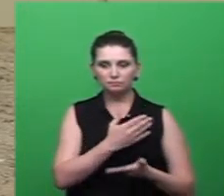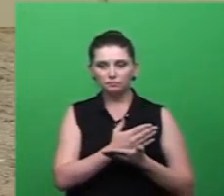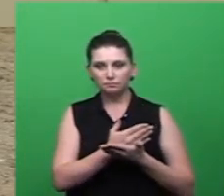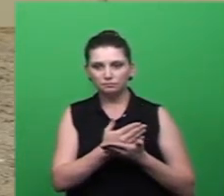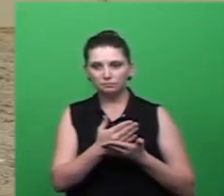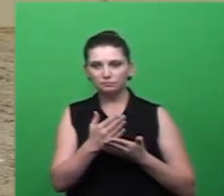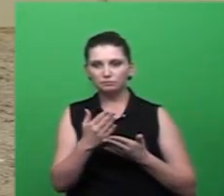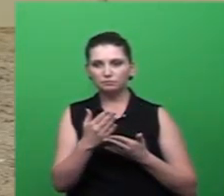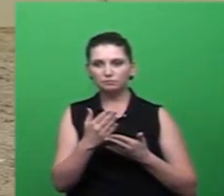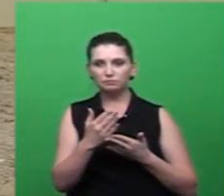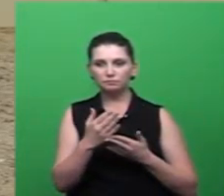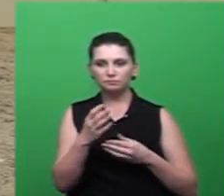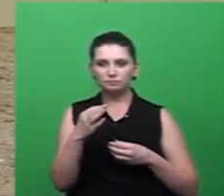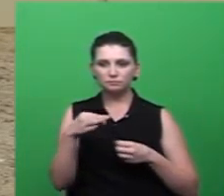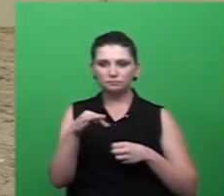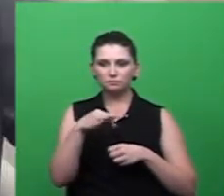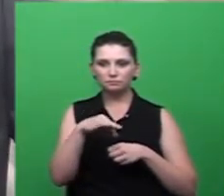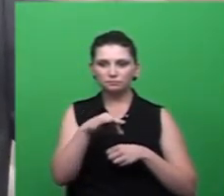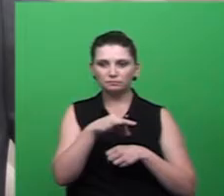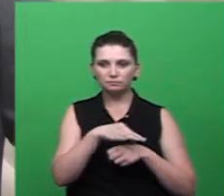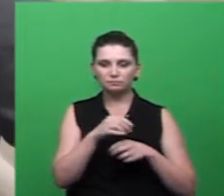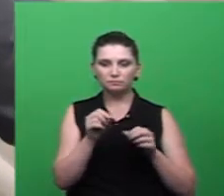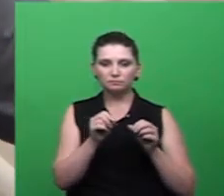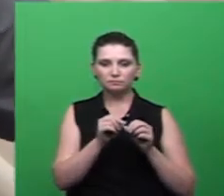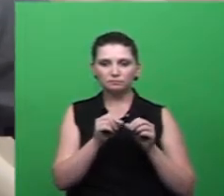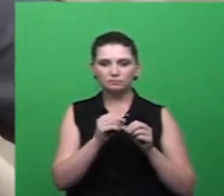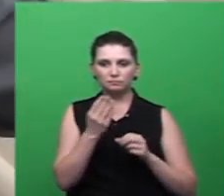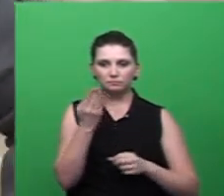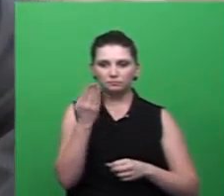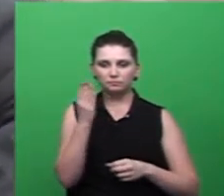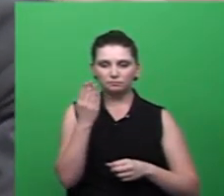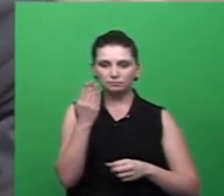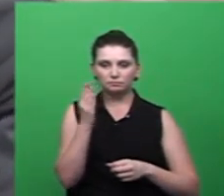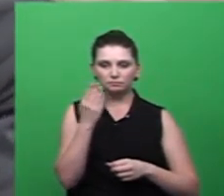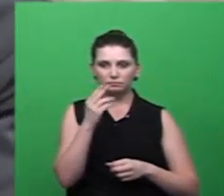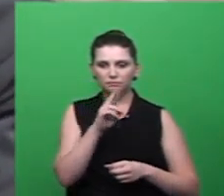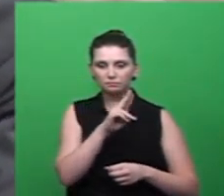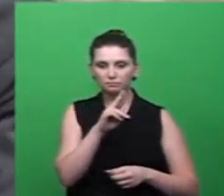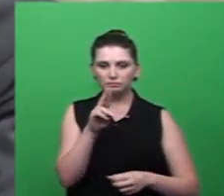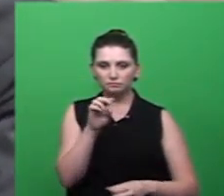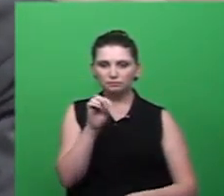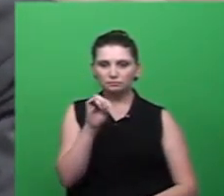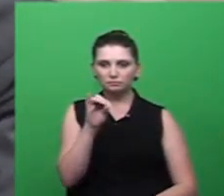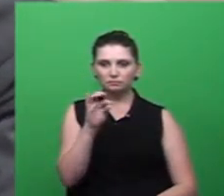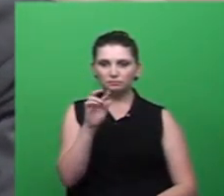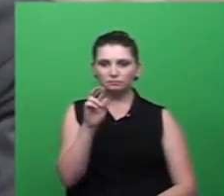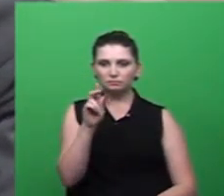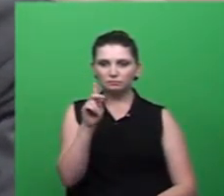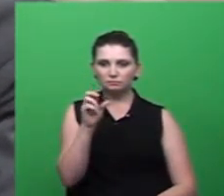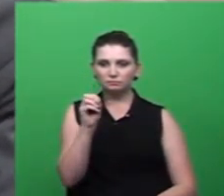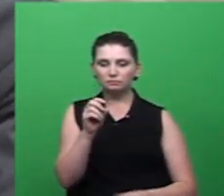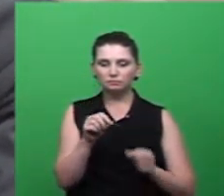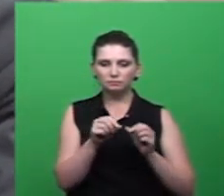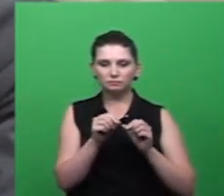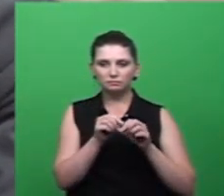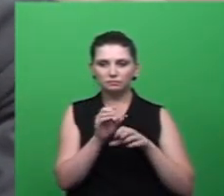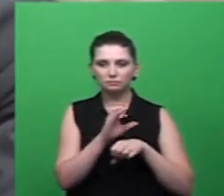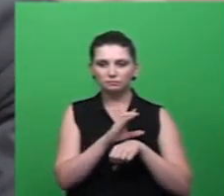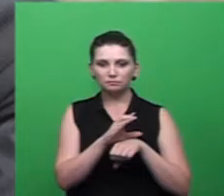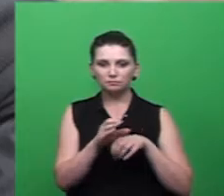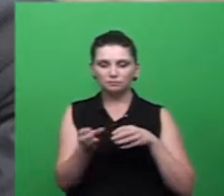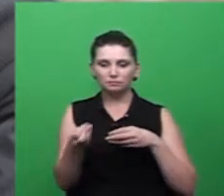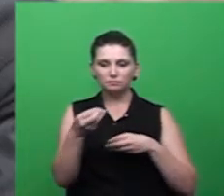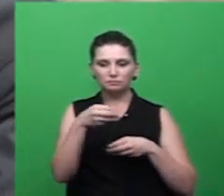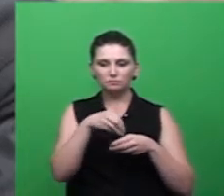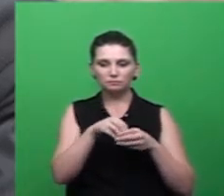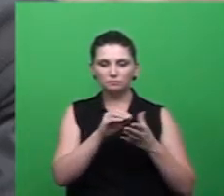mosquito foi feito pelo biólogo da regional de saúde o Tiago foi feito numa capacitação que foi dentro da secretaria